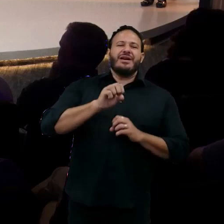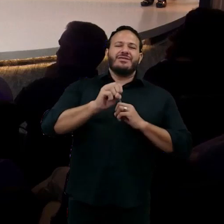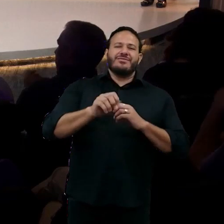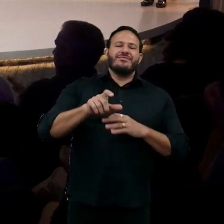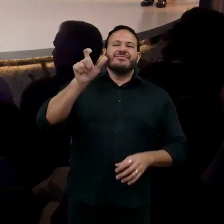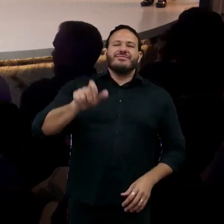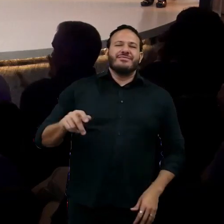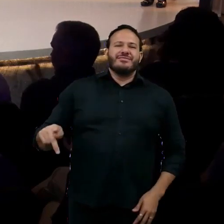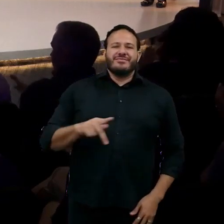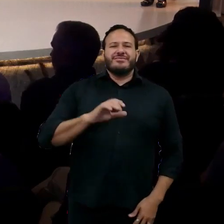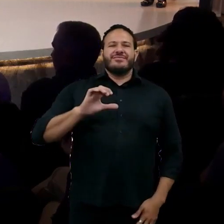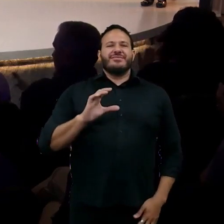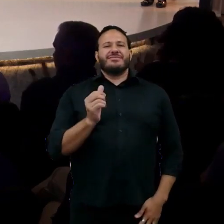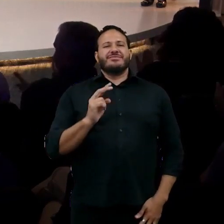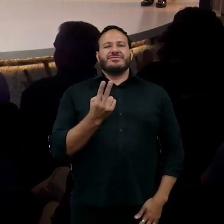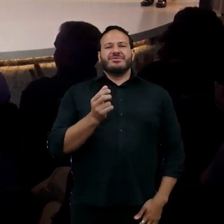Charles Fadel.